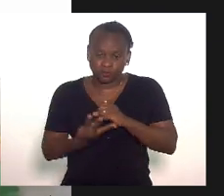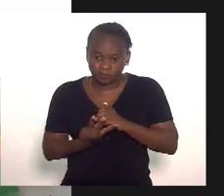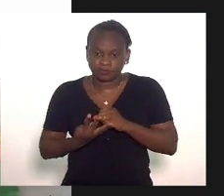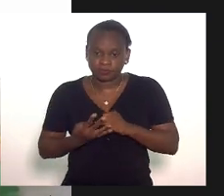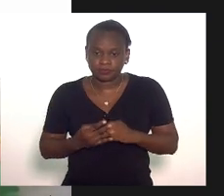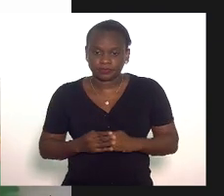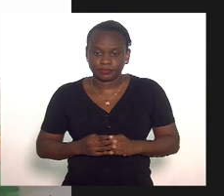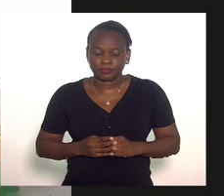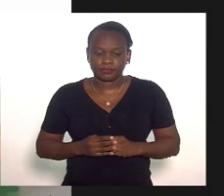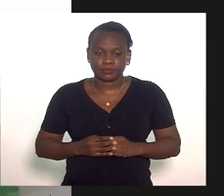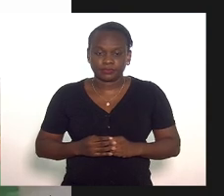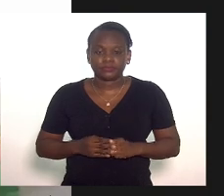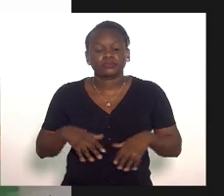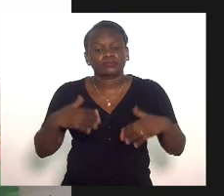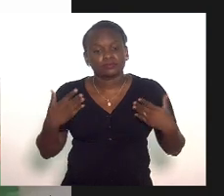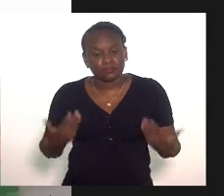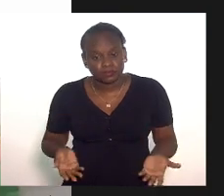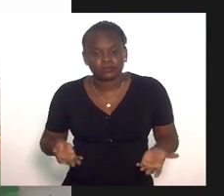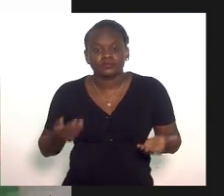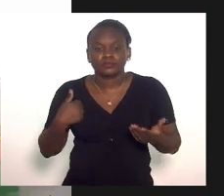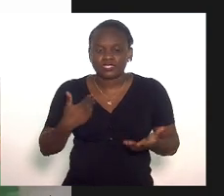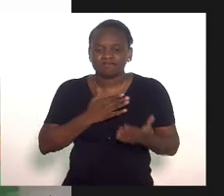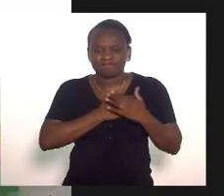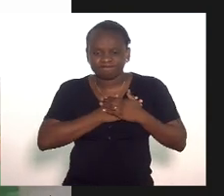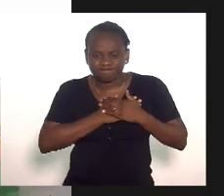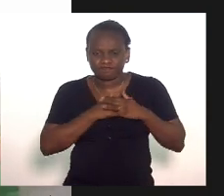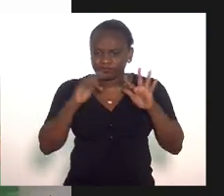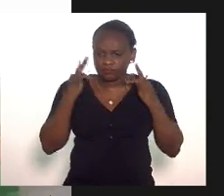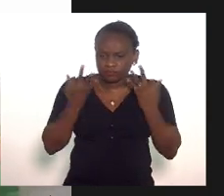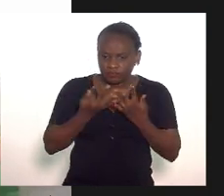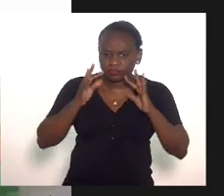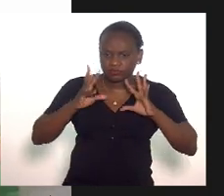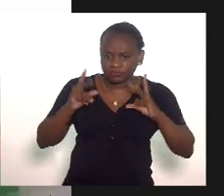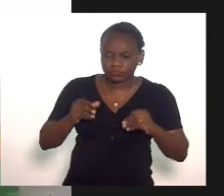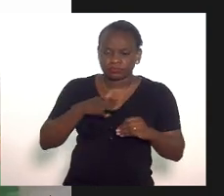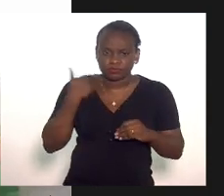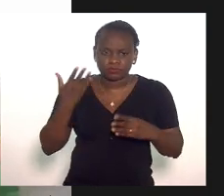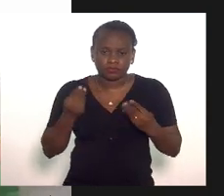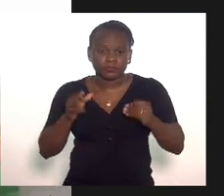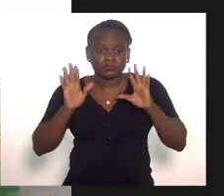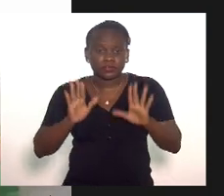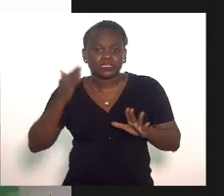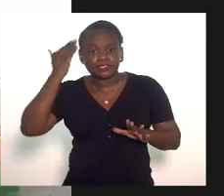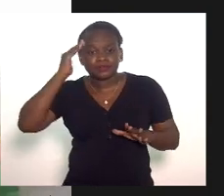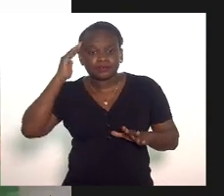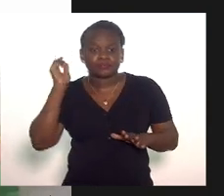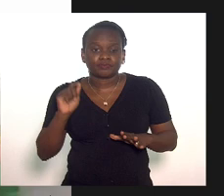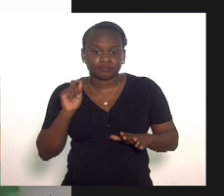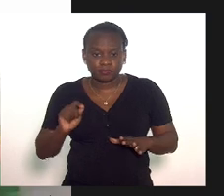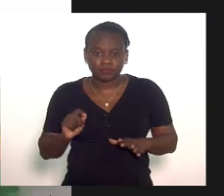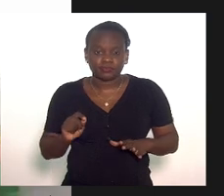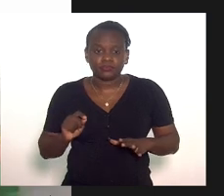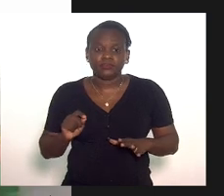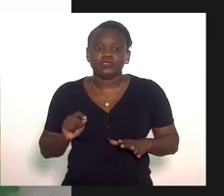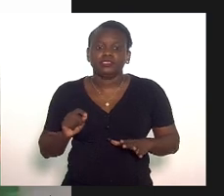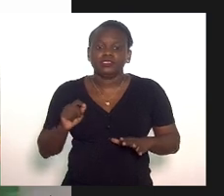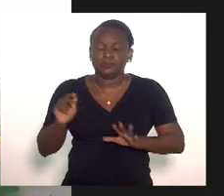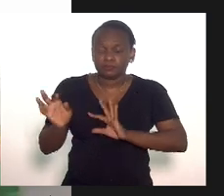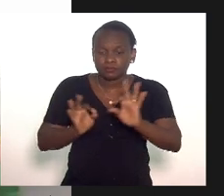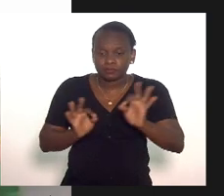-19 então quero aqui me solidarizar com essas famílias mas também entender que a